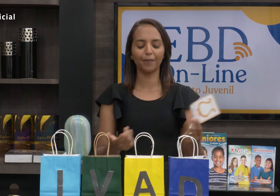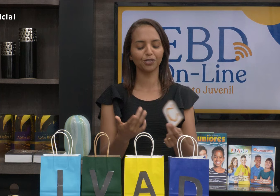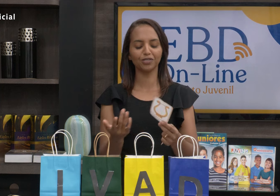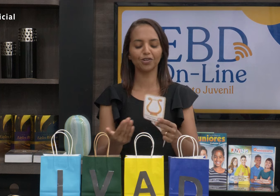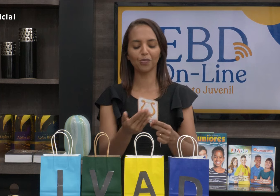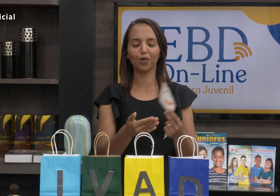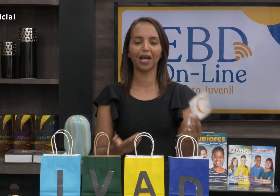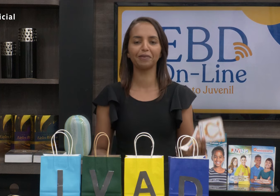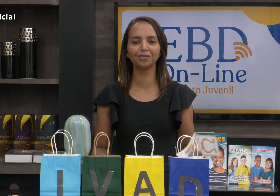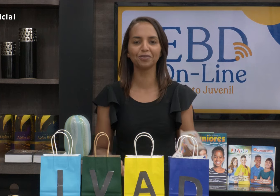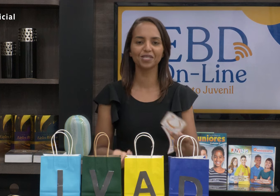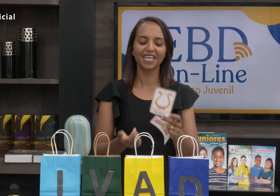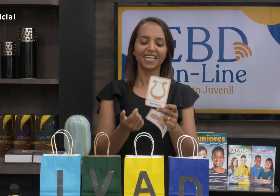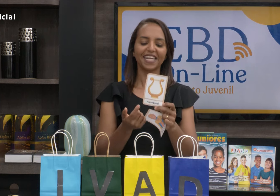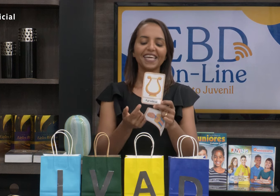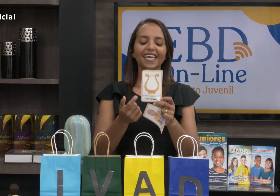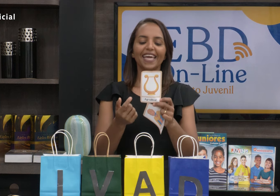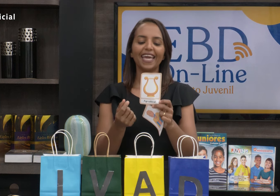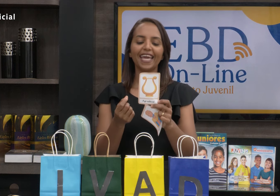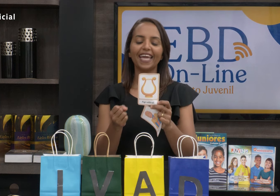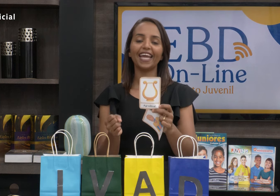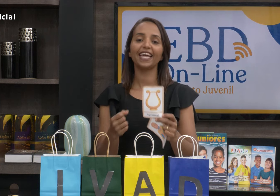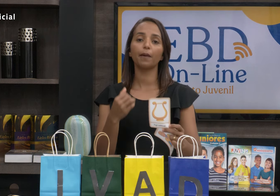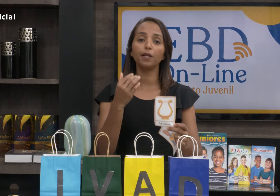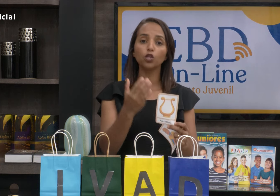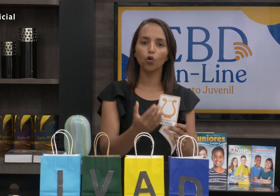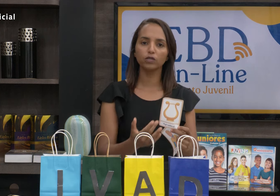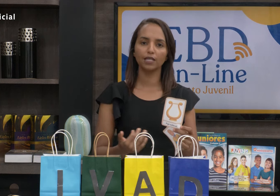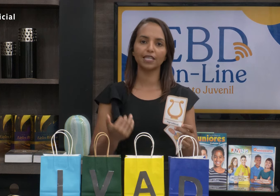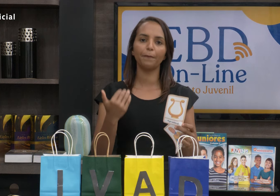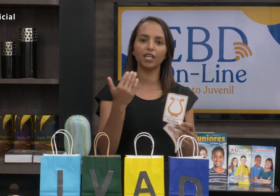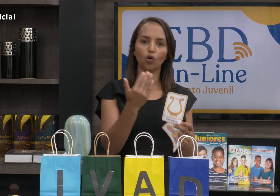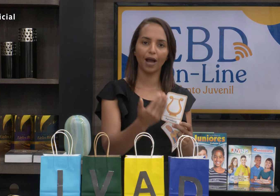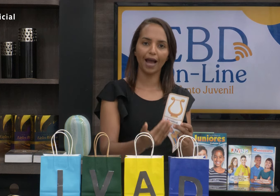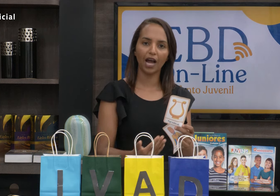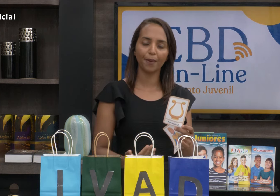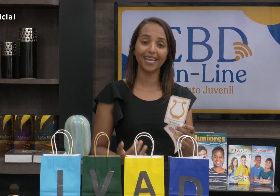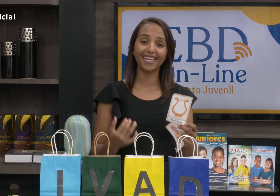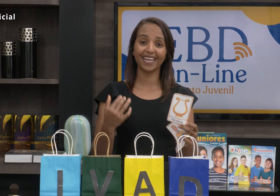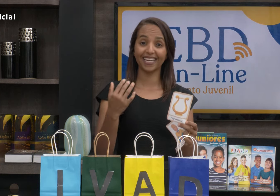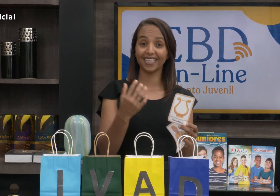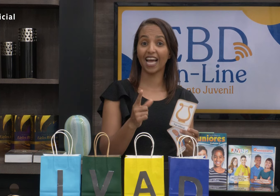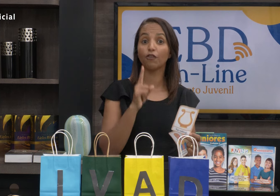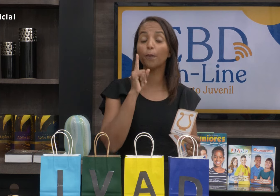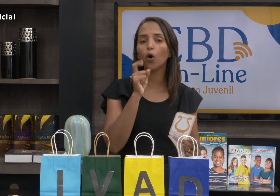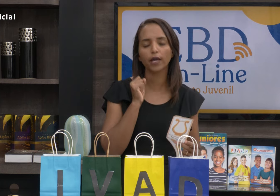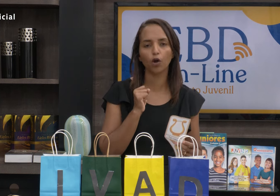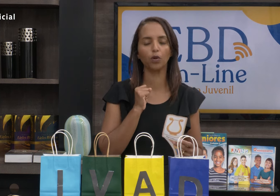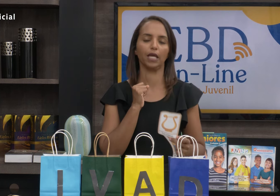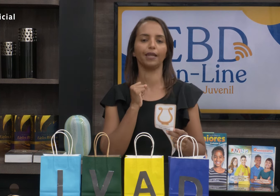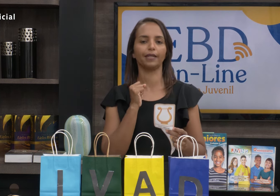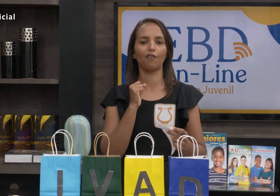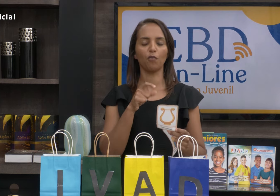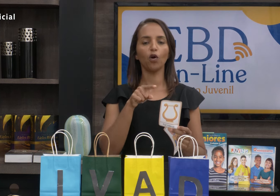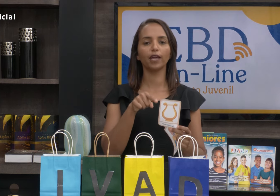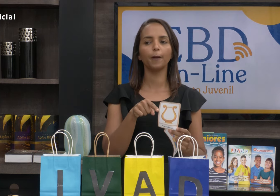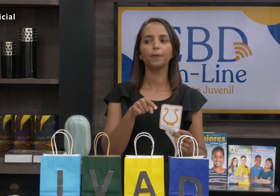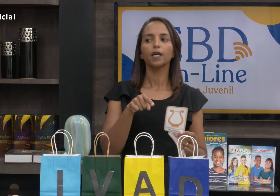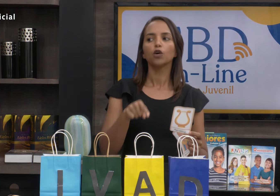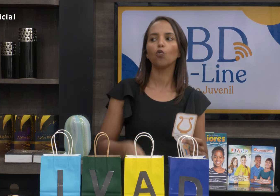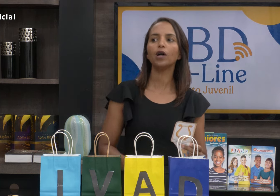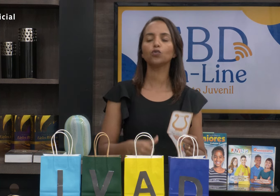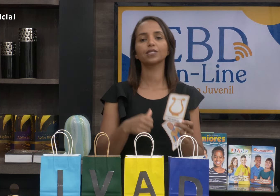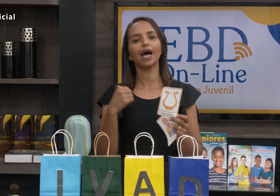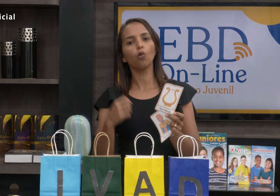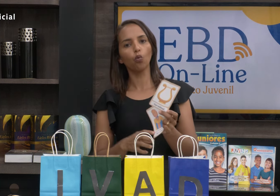que tivesse o H, mas não tinha como colocar habilidoso, né? Ele era habilidoso, ele sabia tocar a harpa, ele era agradável. Por que eu botei agradável? Porque